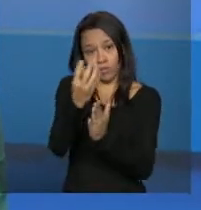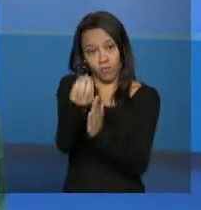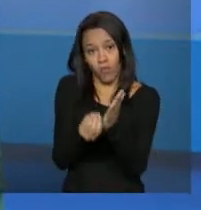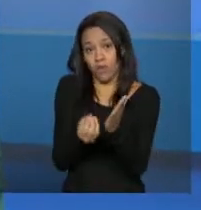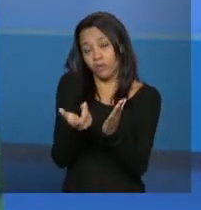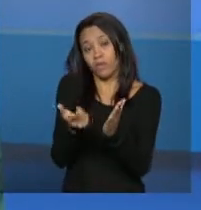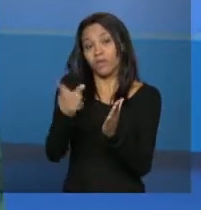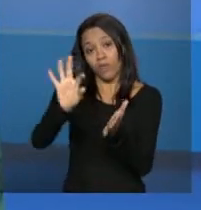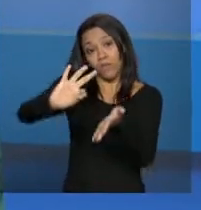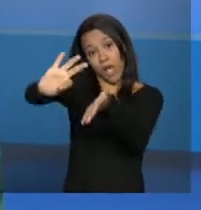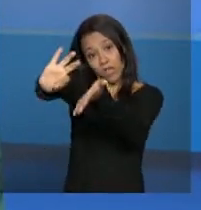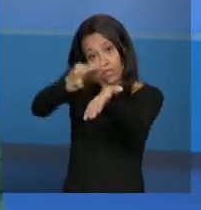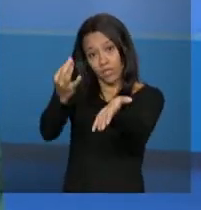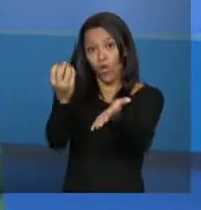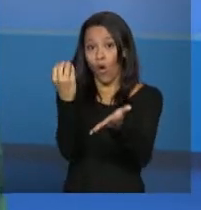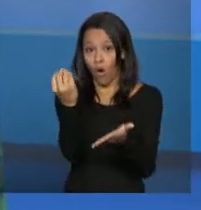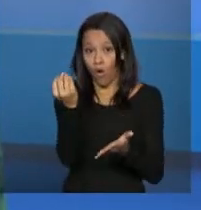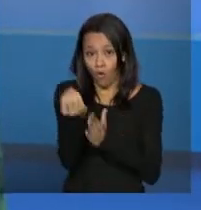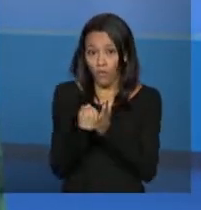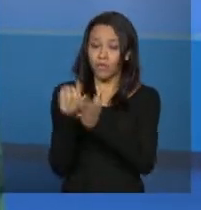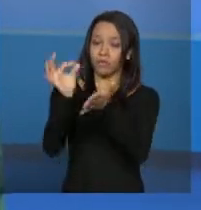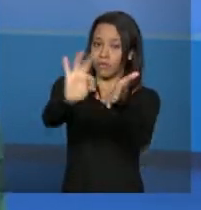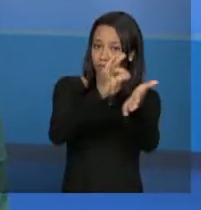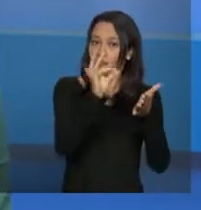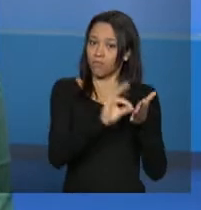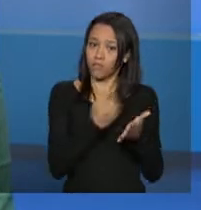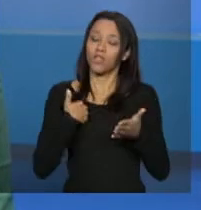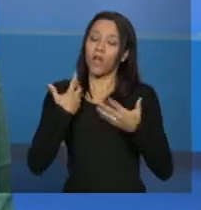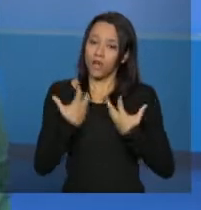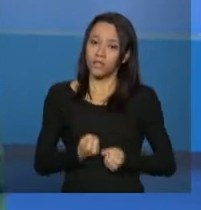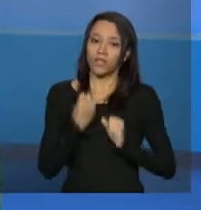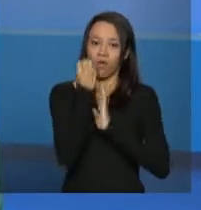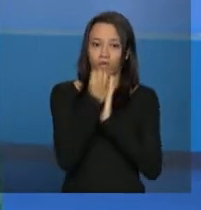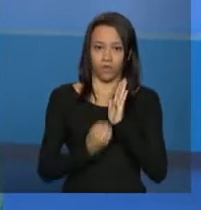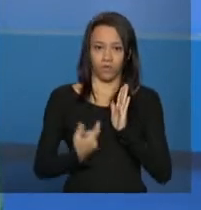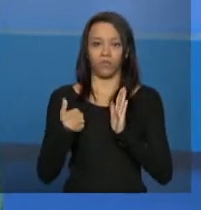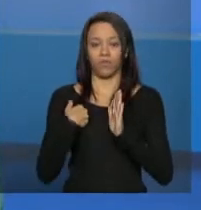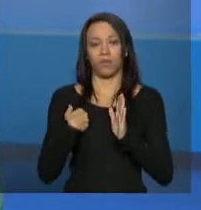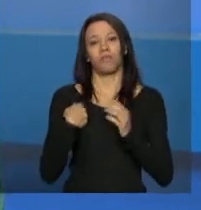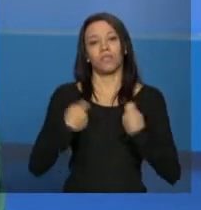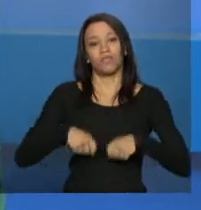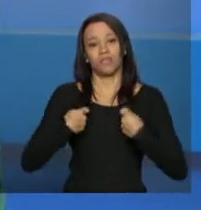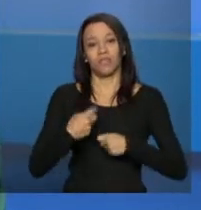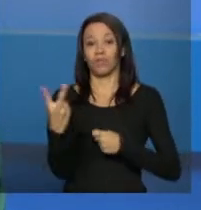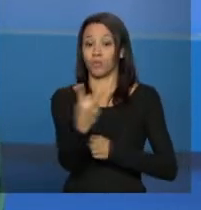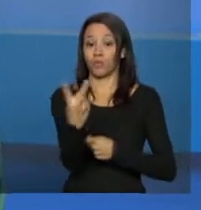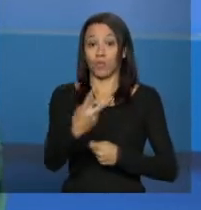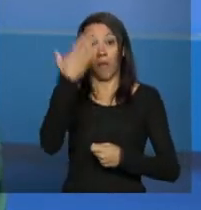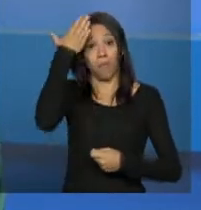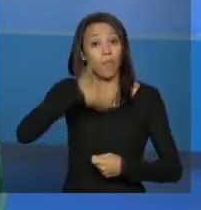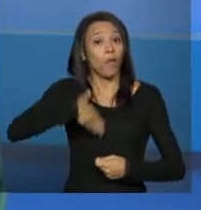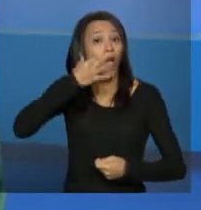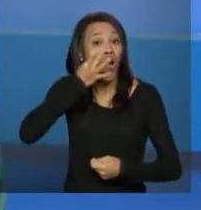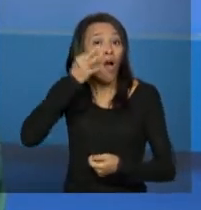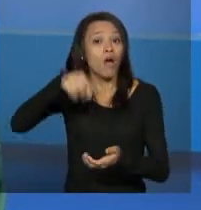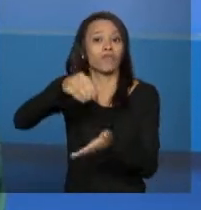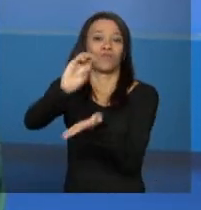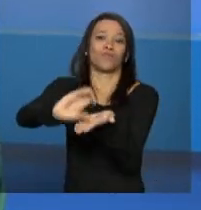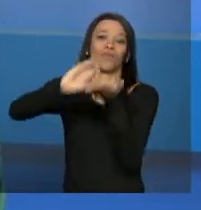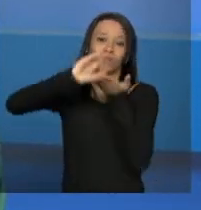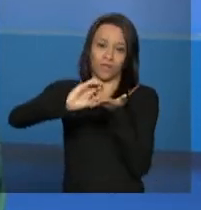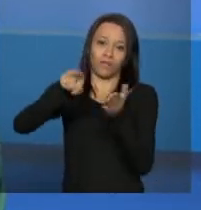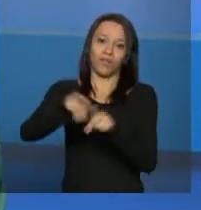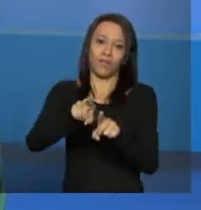o conselho assine o mesmo ofício que o gestor que a gente também aceita então precisa do ofício do documento do conselho atestando e solicitando a exclusão